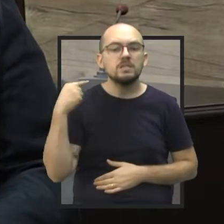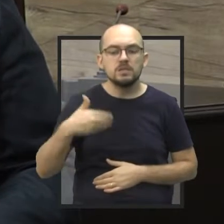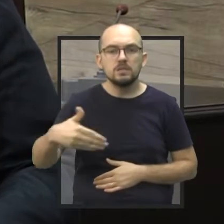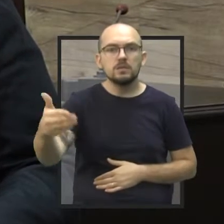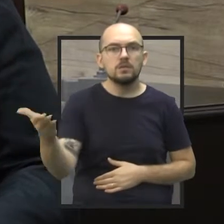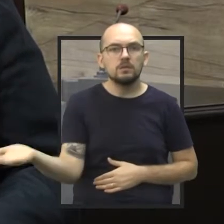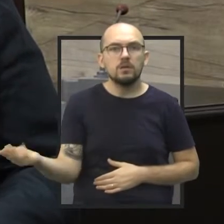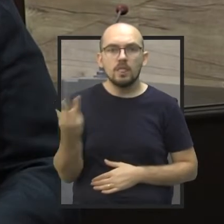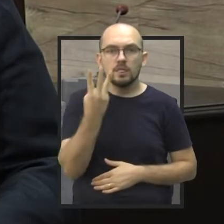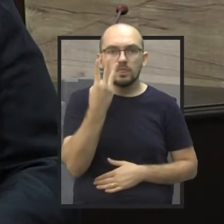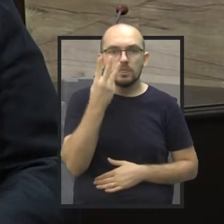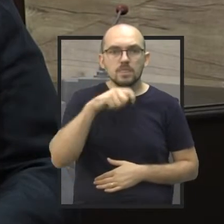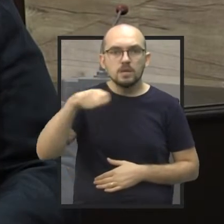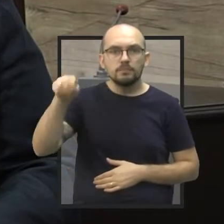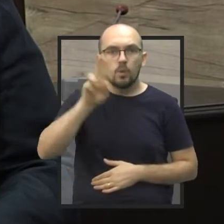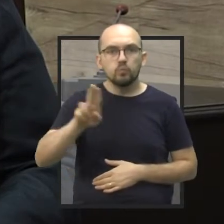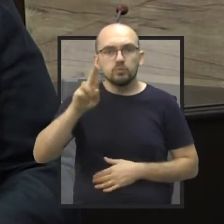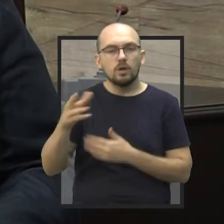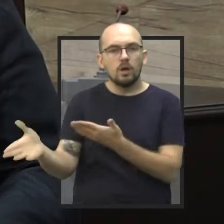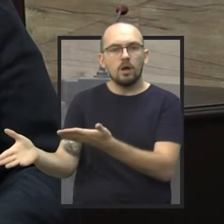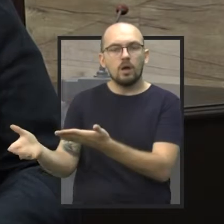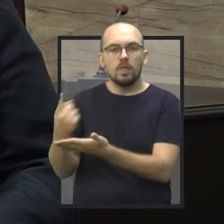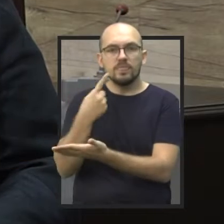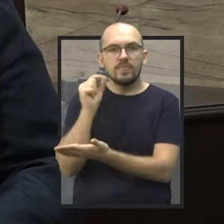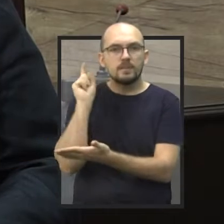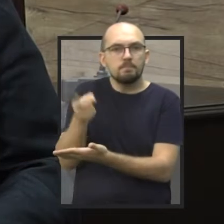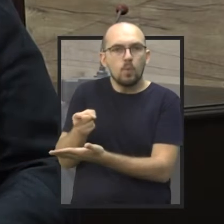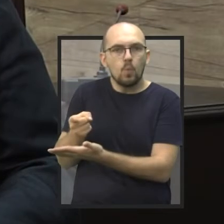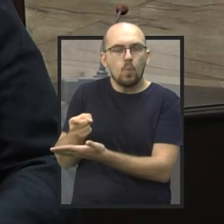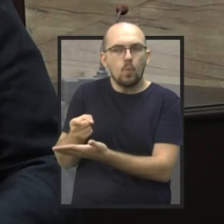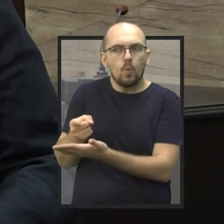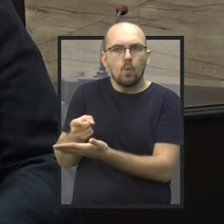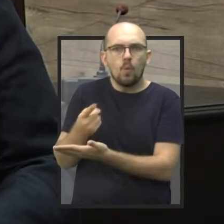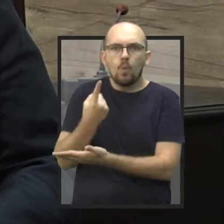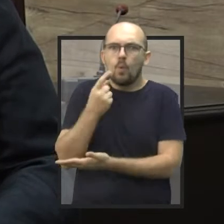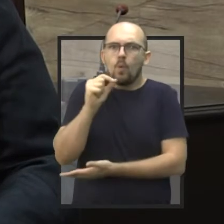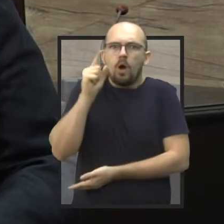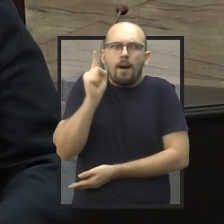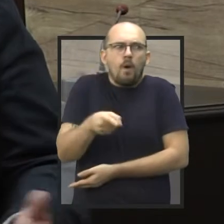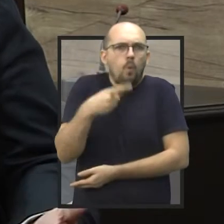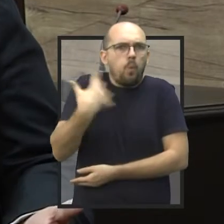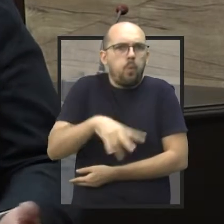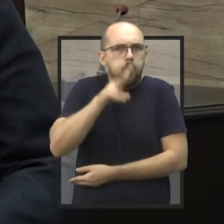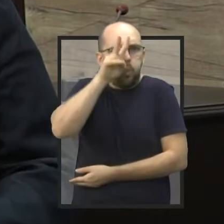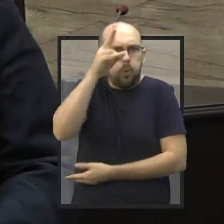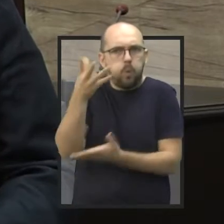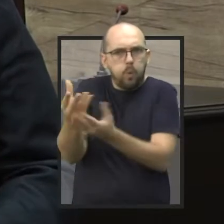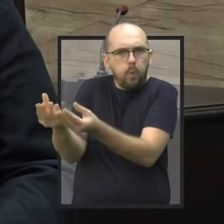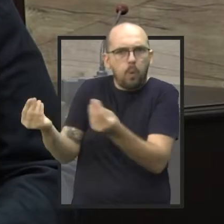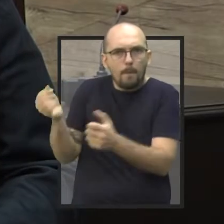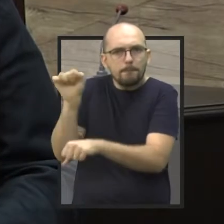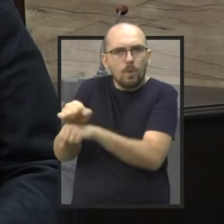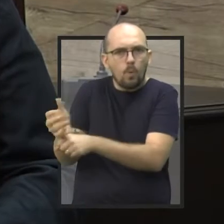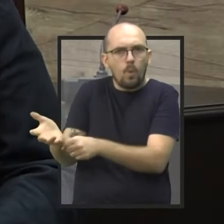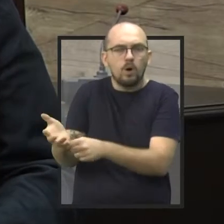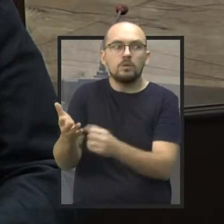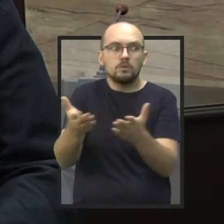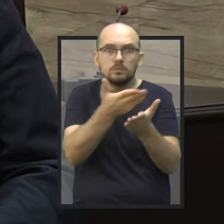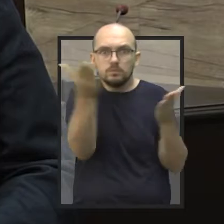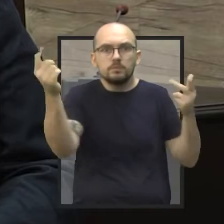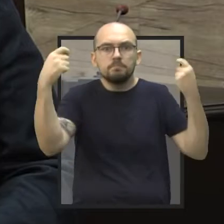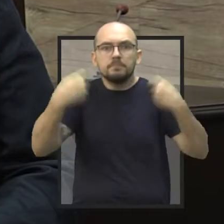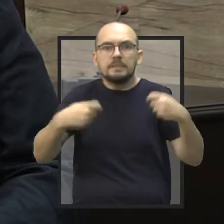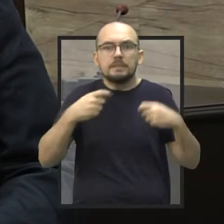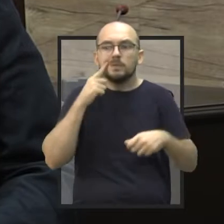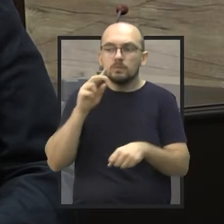menos de três meses para poder utilizar esses testes, são mais de 10 mil. E a gente sabe que a cidade precisa